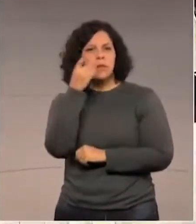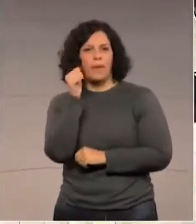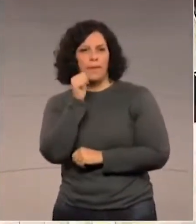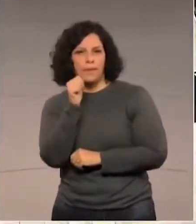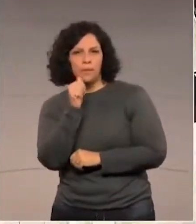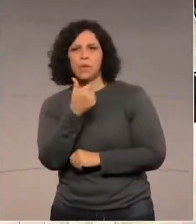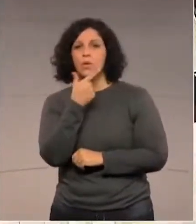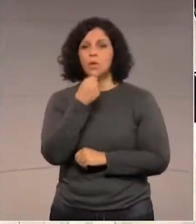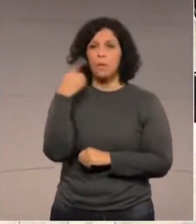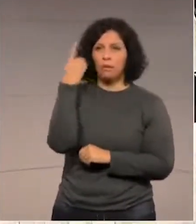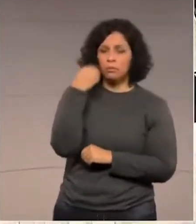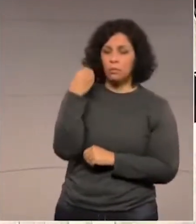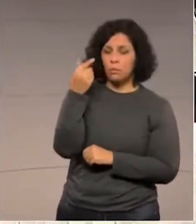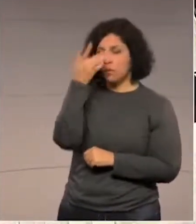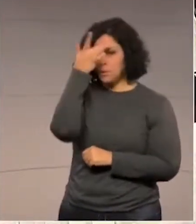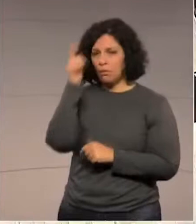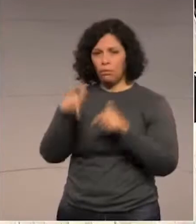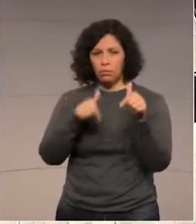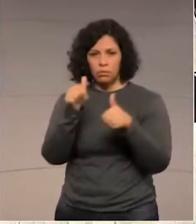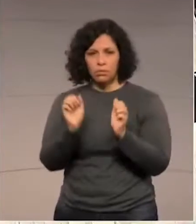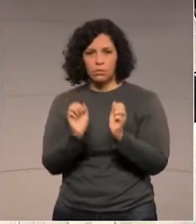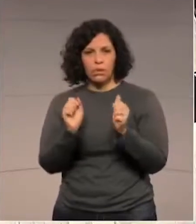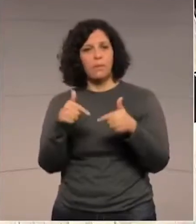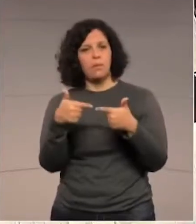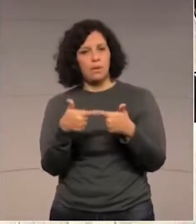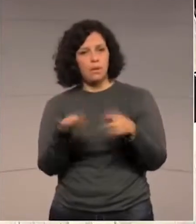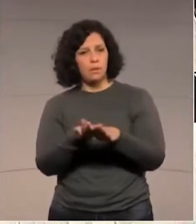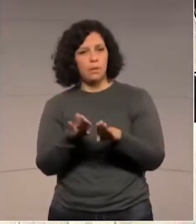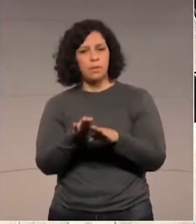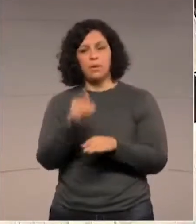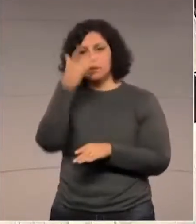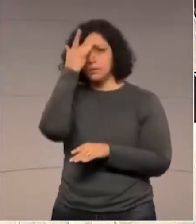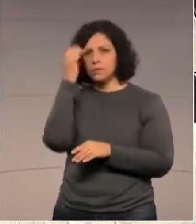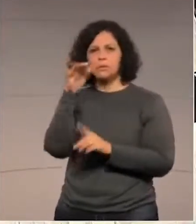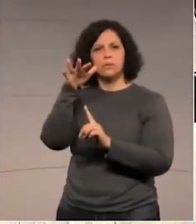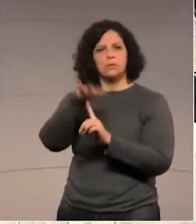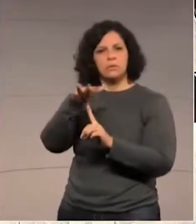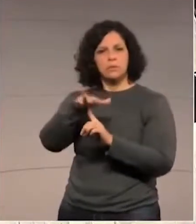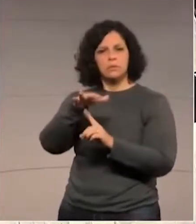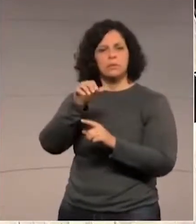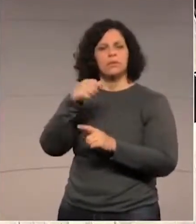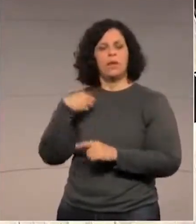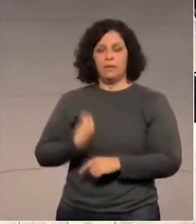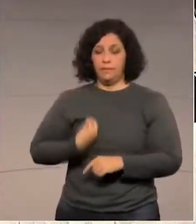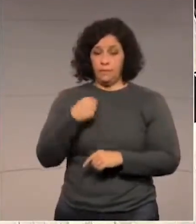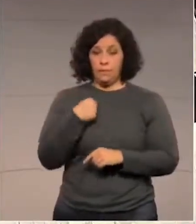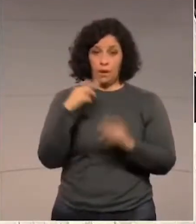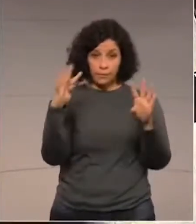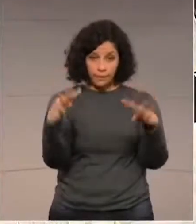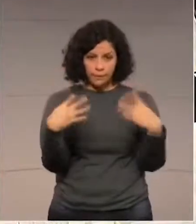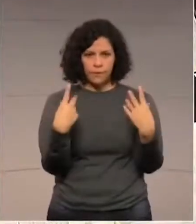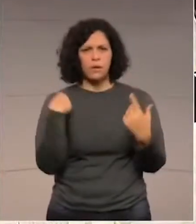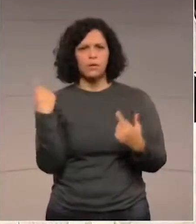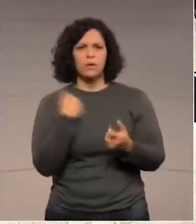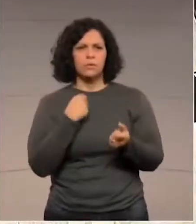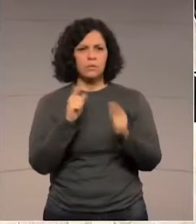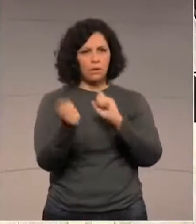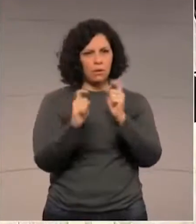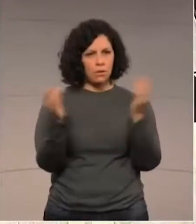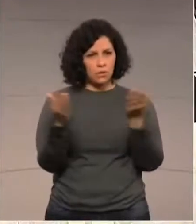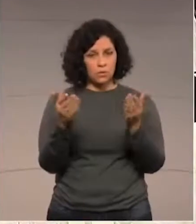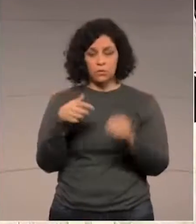todos os deputados, servidores e cidadãos paranaenses que acompanham esta nossa sessão. Eu subo aqui hoje,